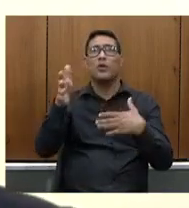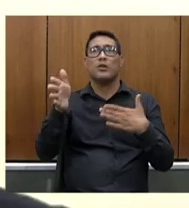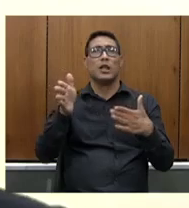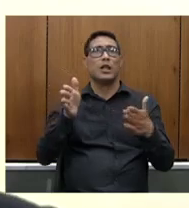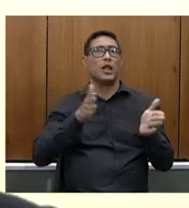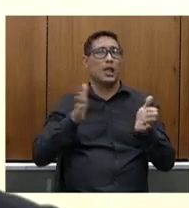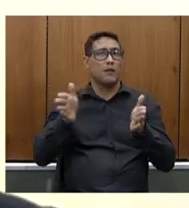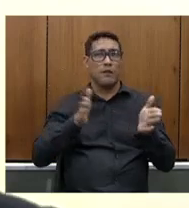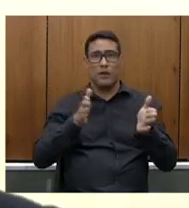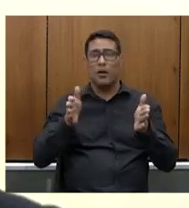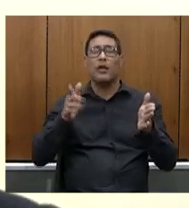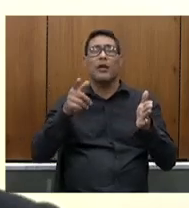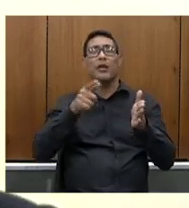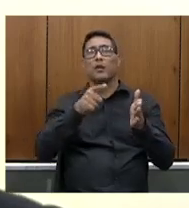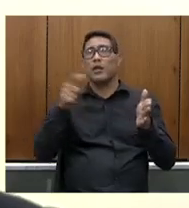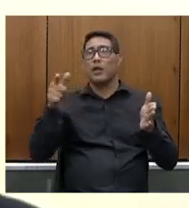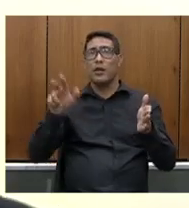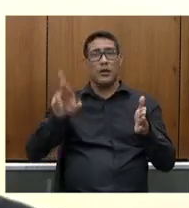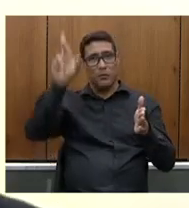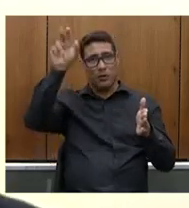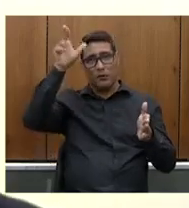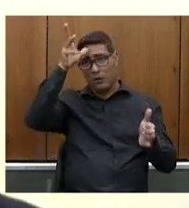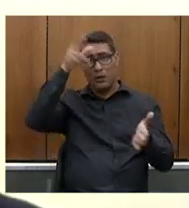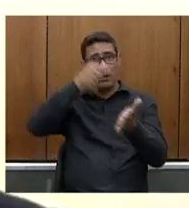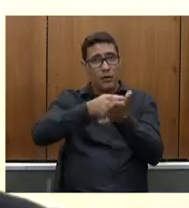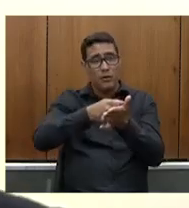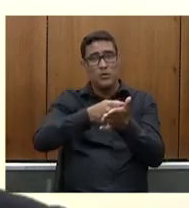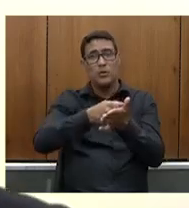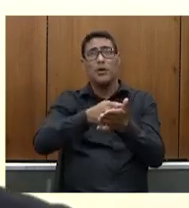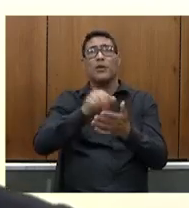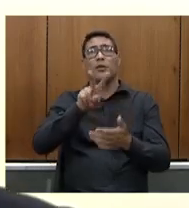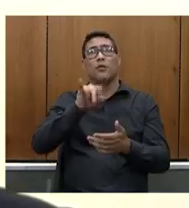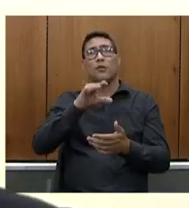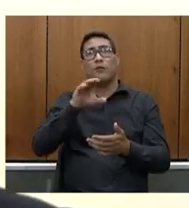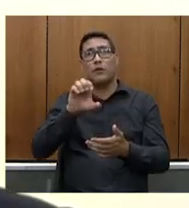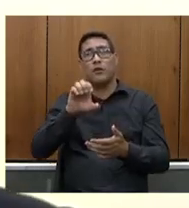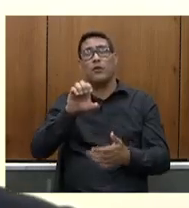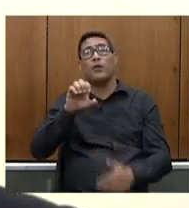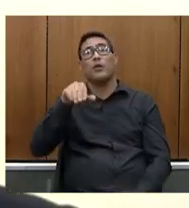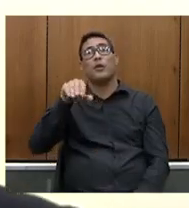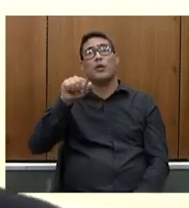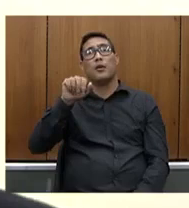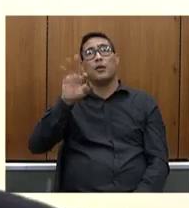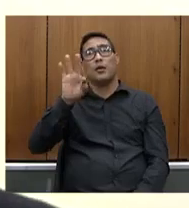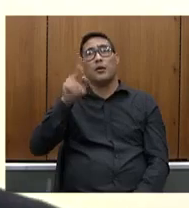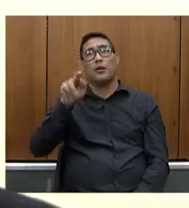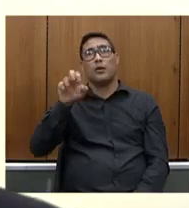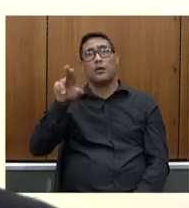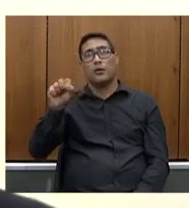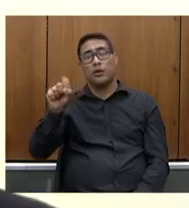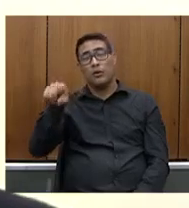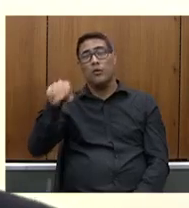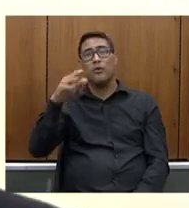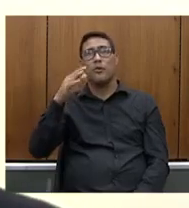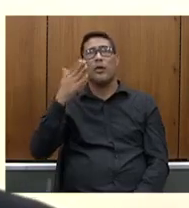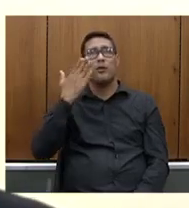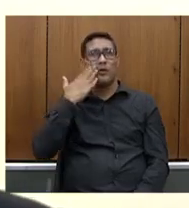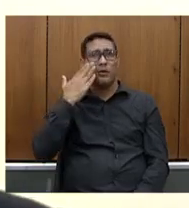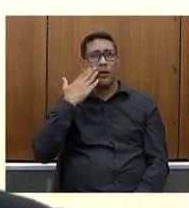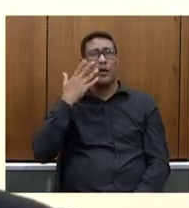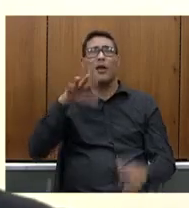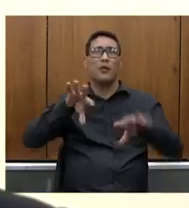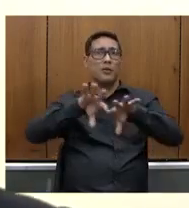numa decisão que cabe apenas ao governador Zema e ao seu vice Matheus Simões respeito muito a separação entre os